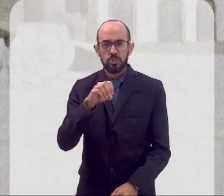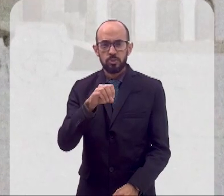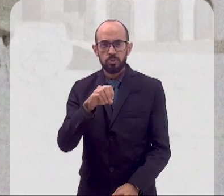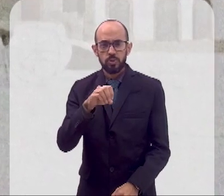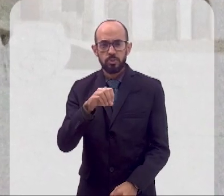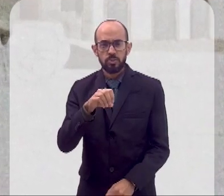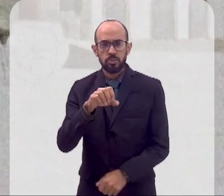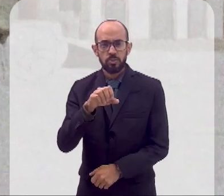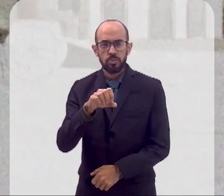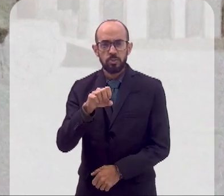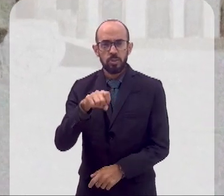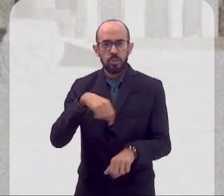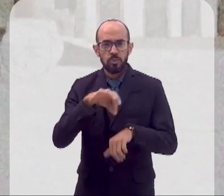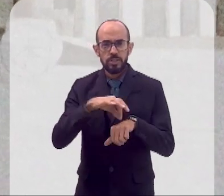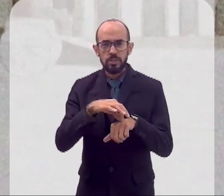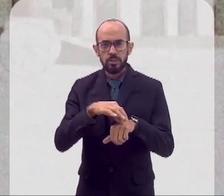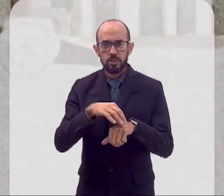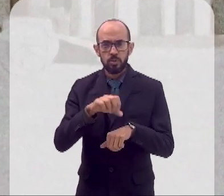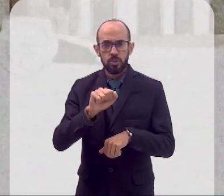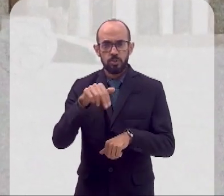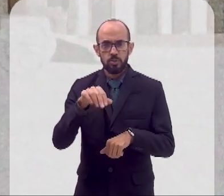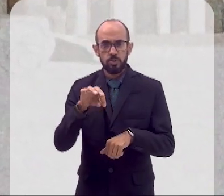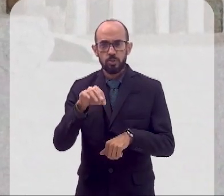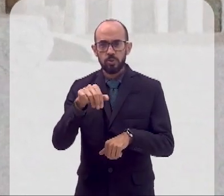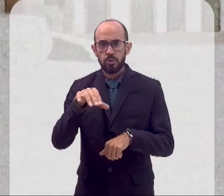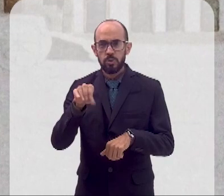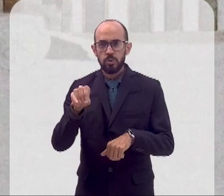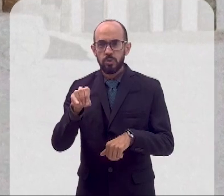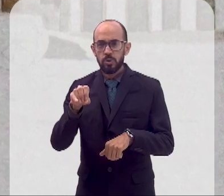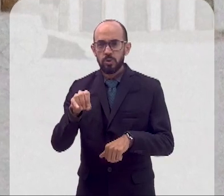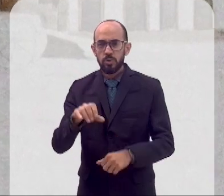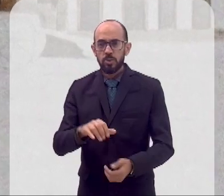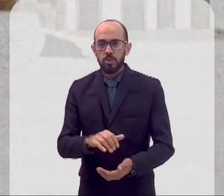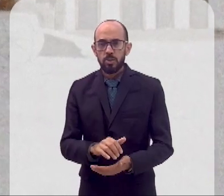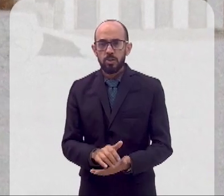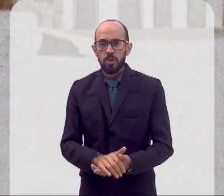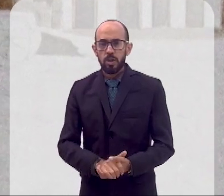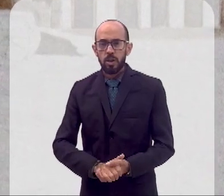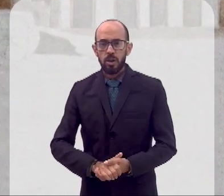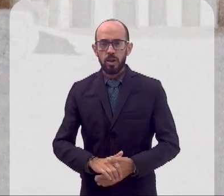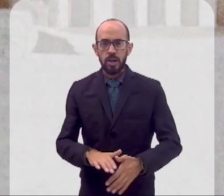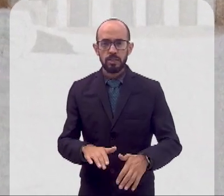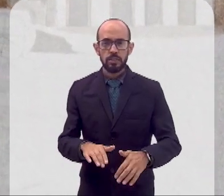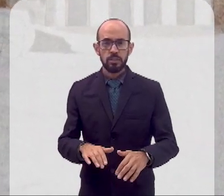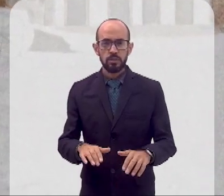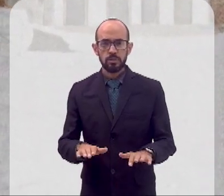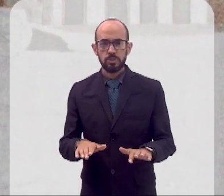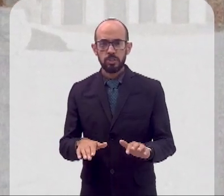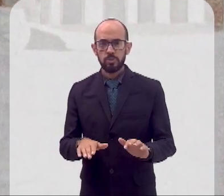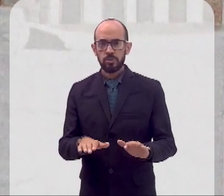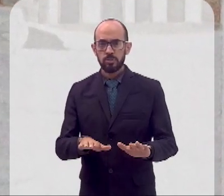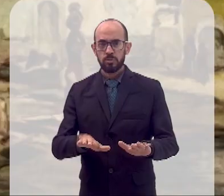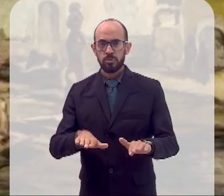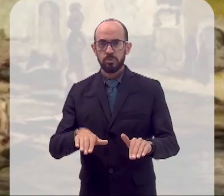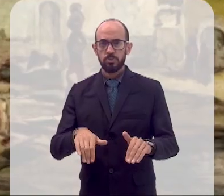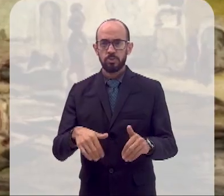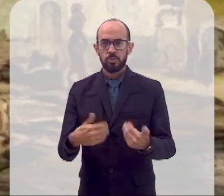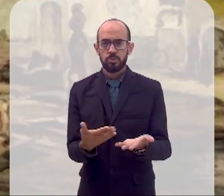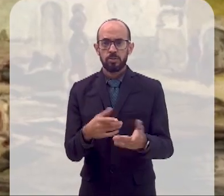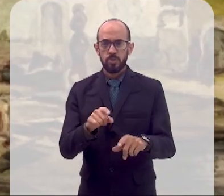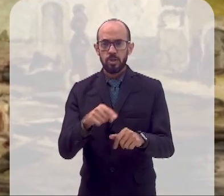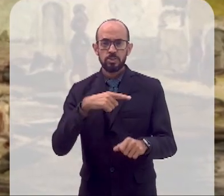em fila com os seus animais, porque os animais precisam beber água. As pessoas em fila com as suas latas,